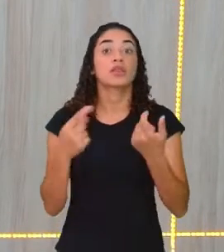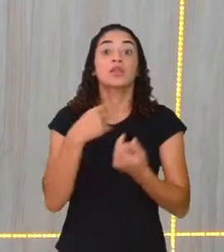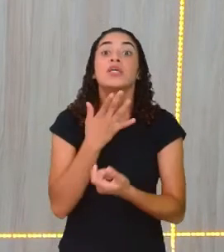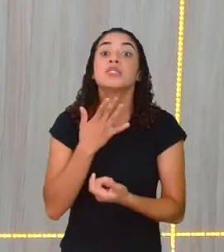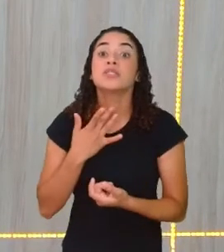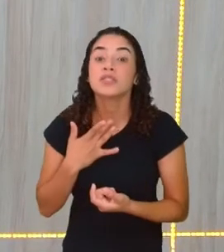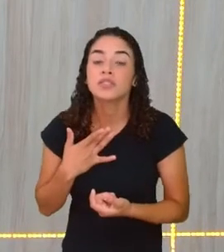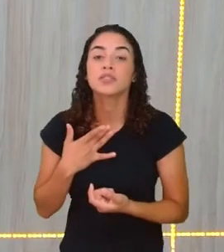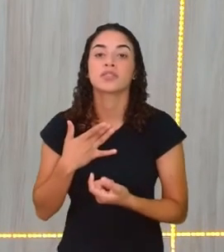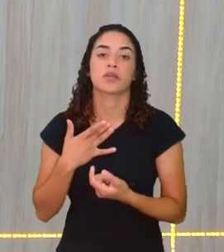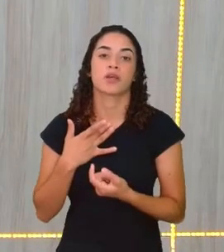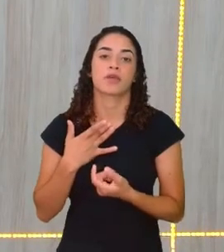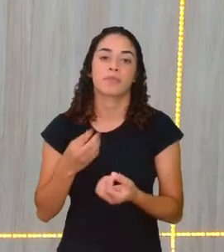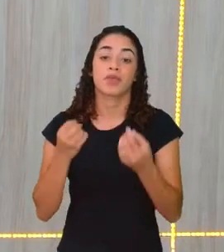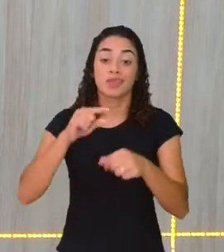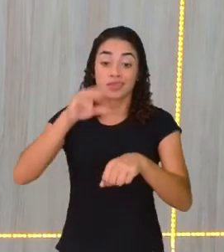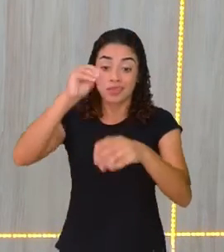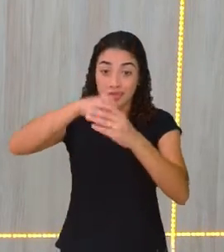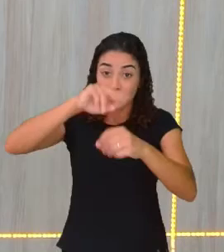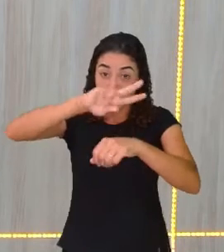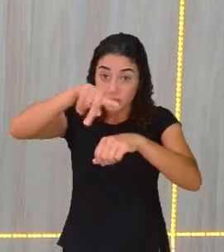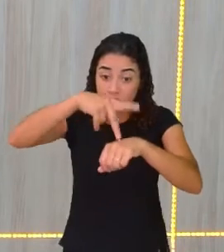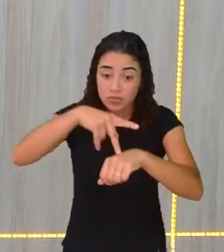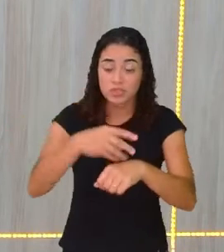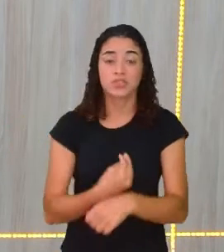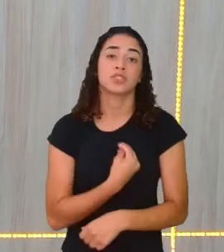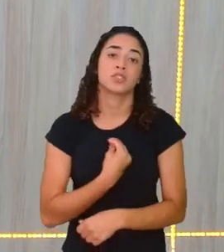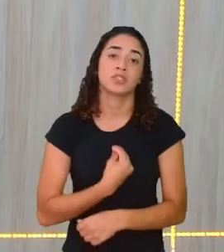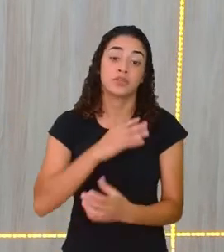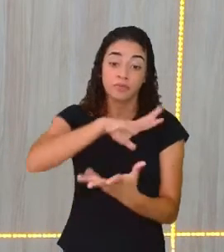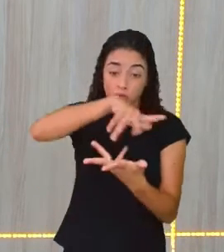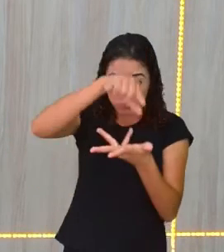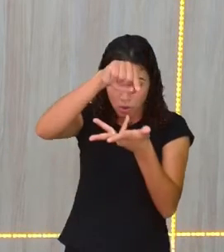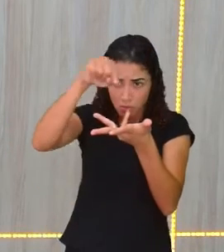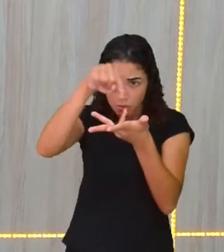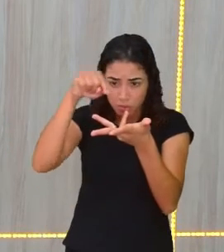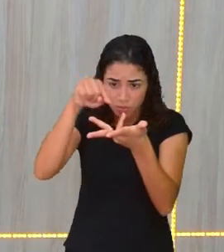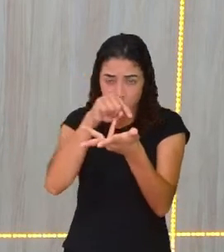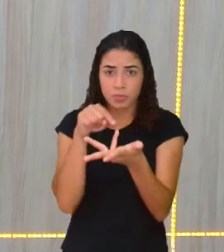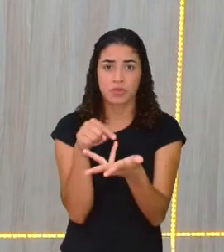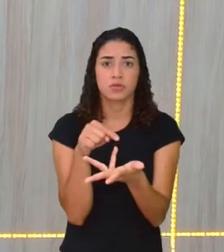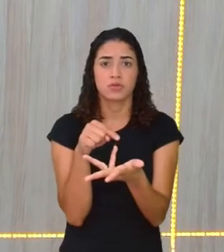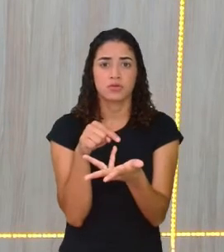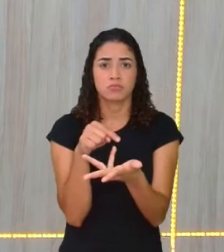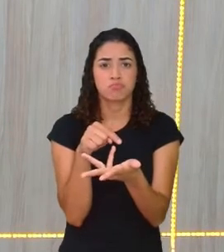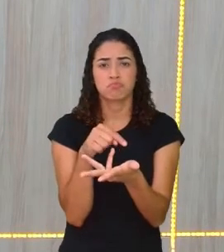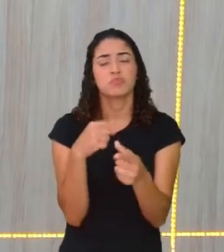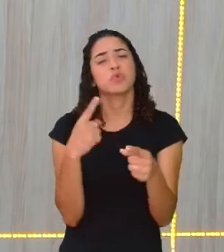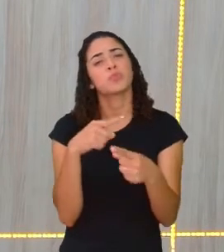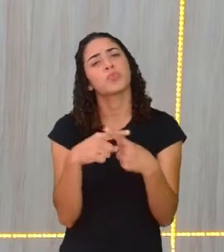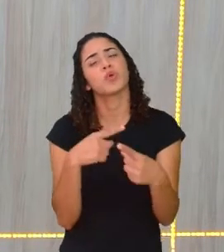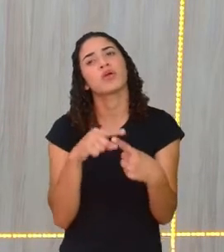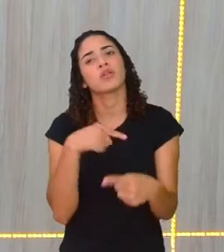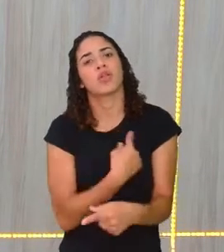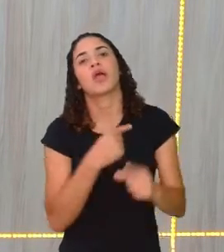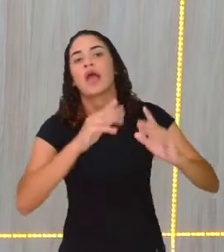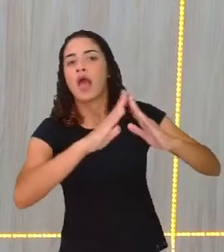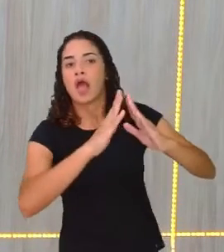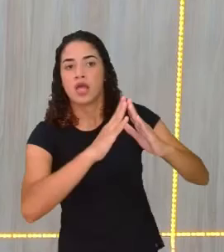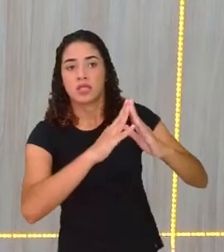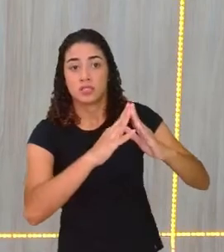existente no nosso país, no mundo, não é? Por que não desejar? Se a nossa casa é confortável, por que não